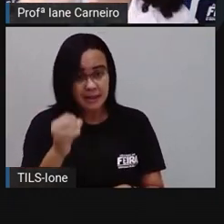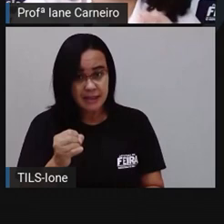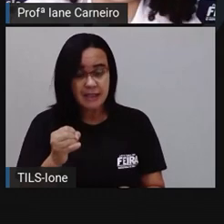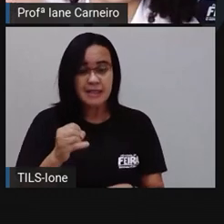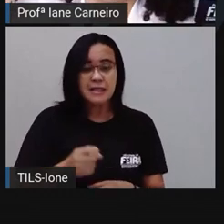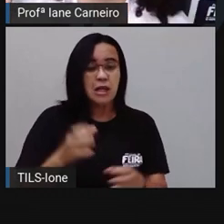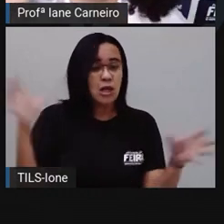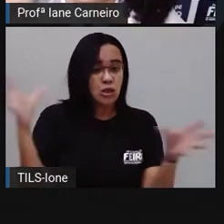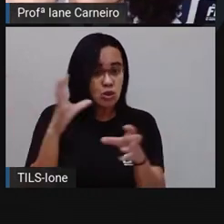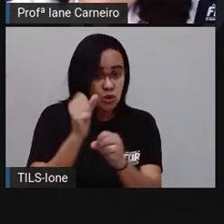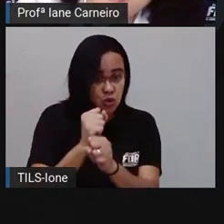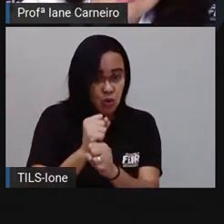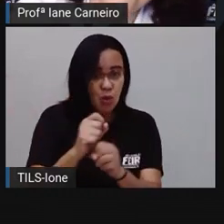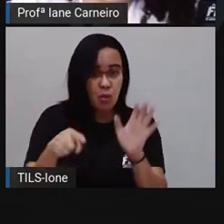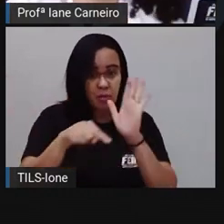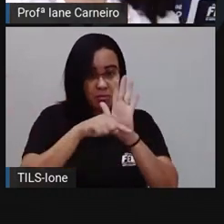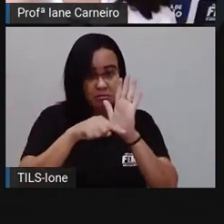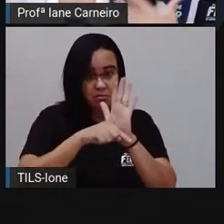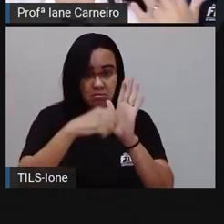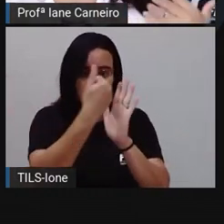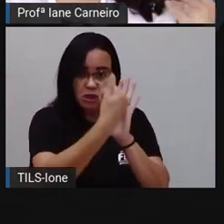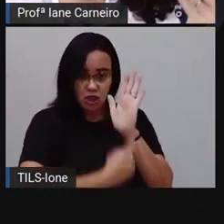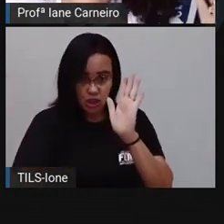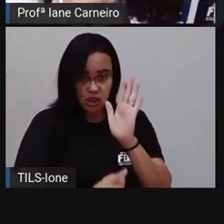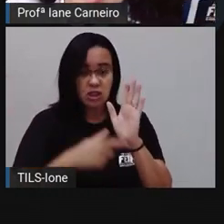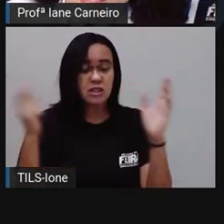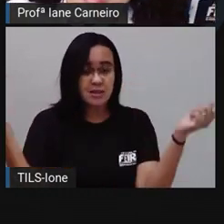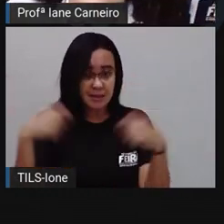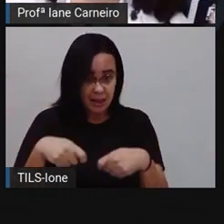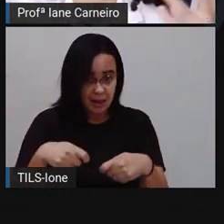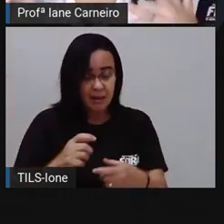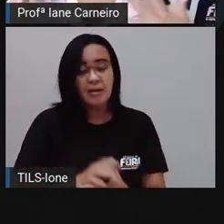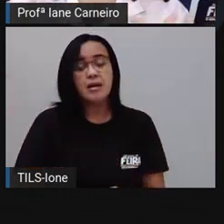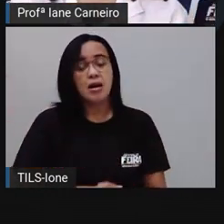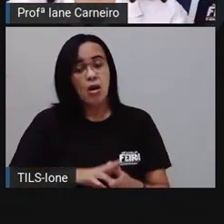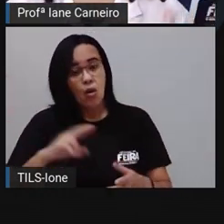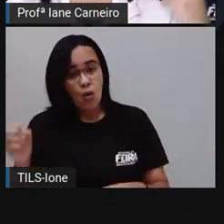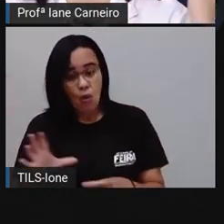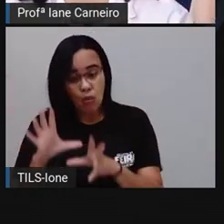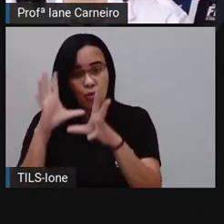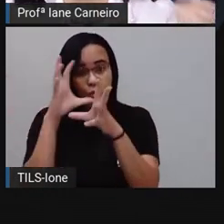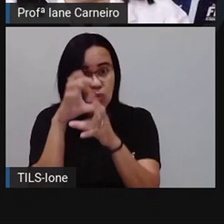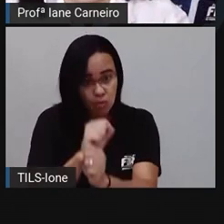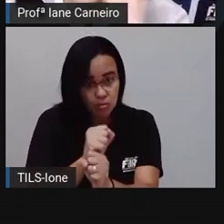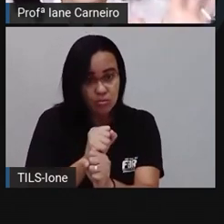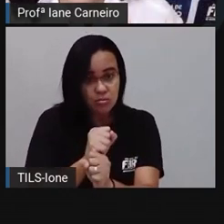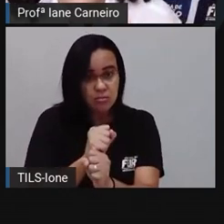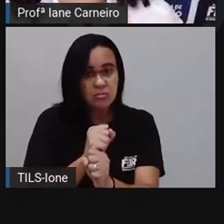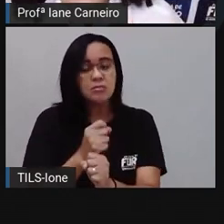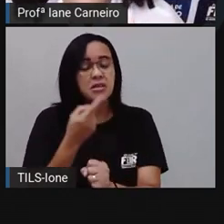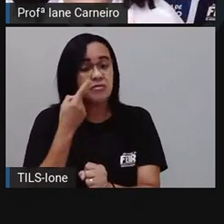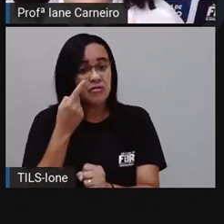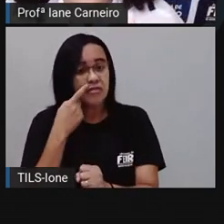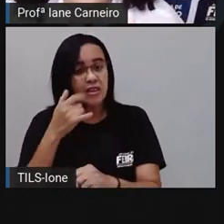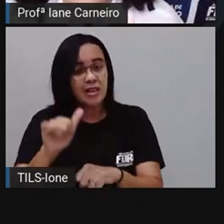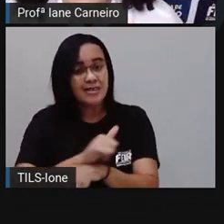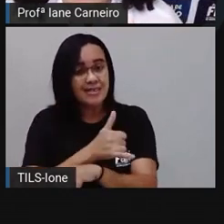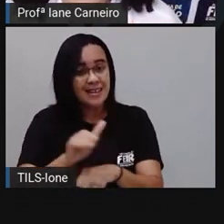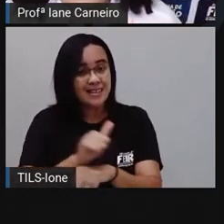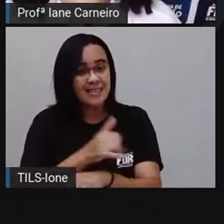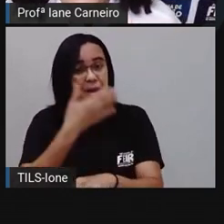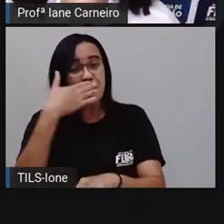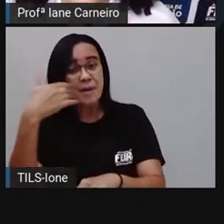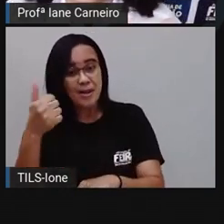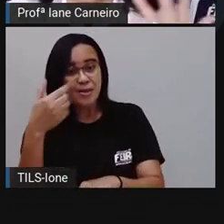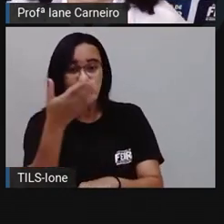valor que você vai subtrair, do valor que você vai somar, você vê a estratégia que é melhor, tá